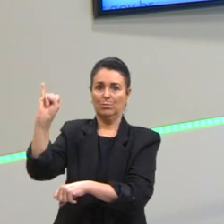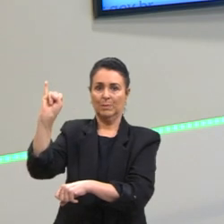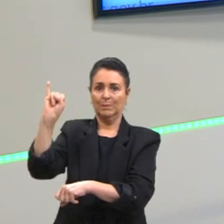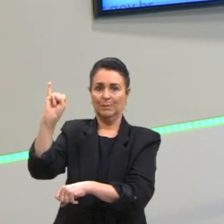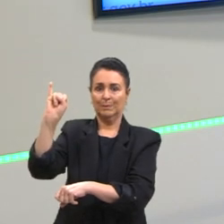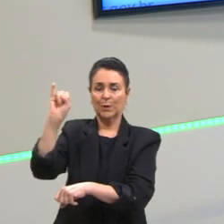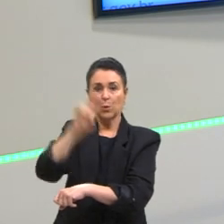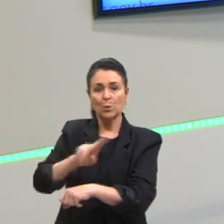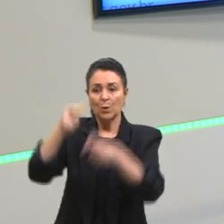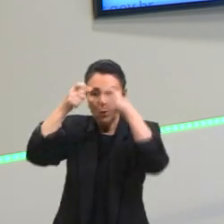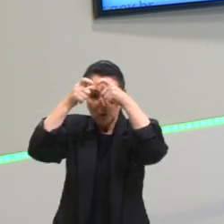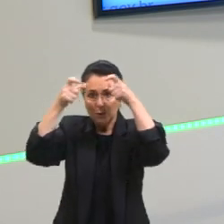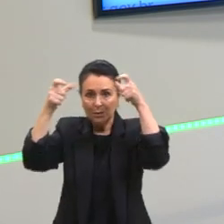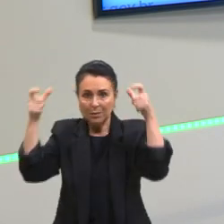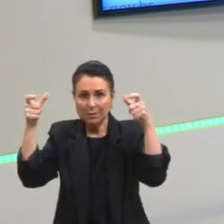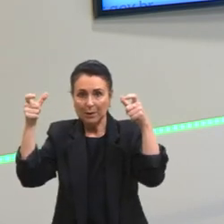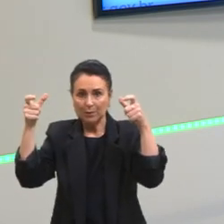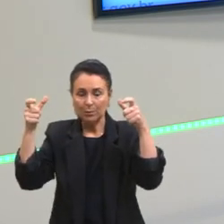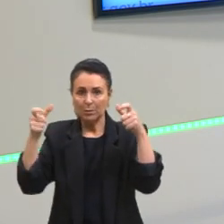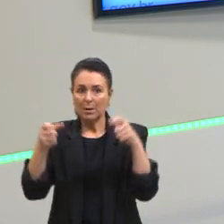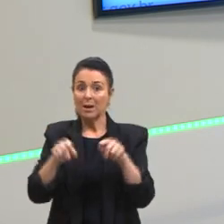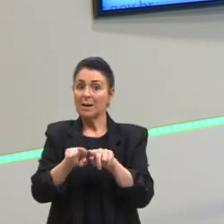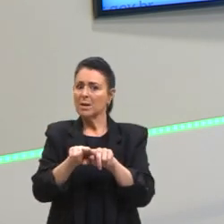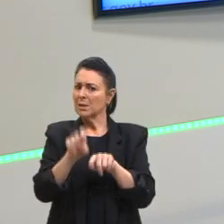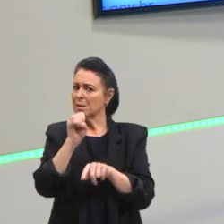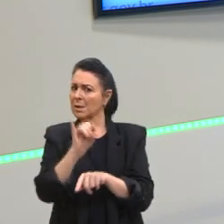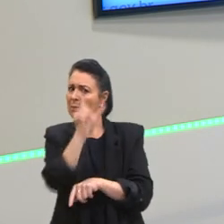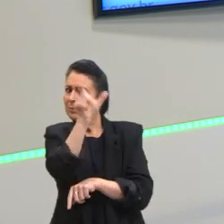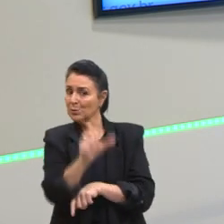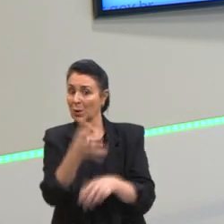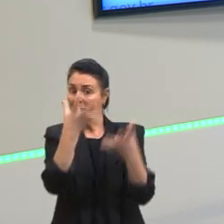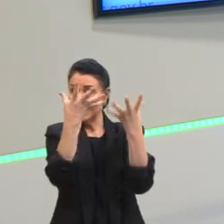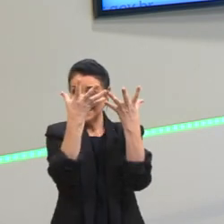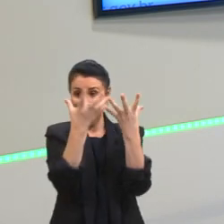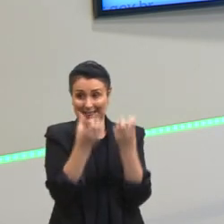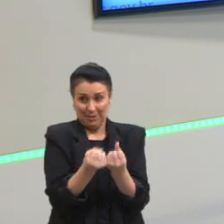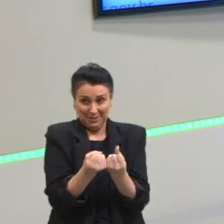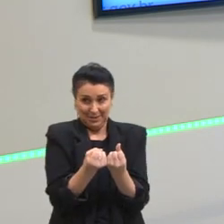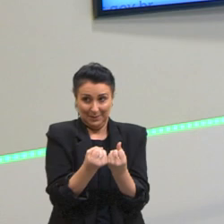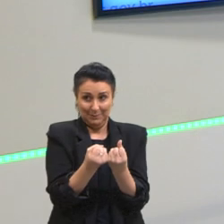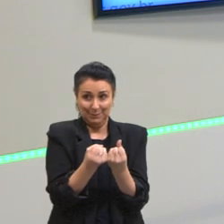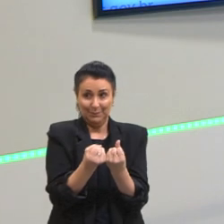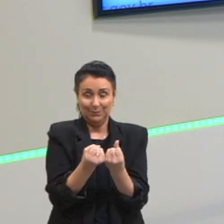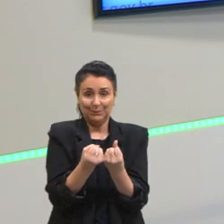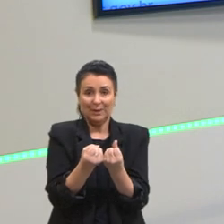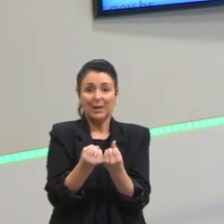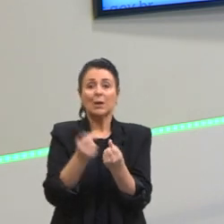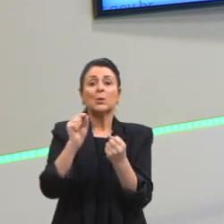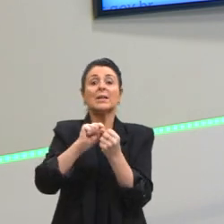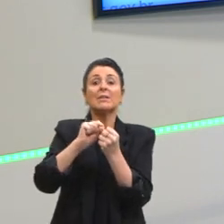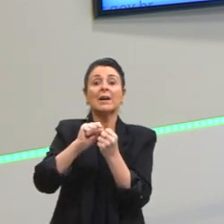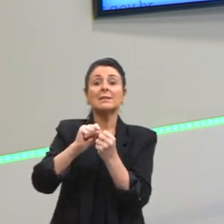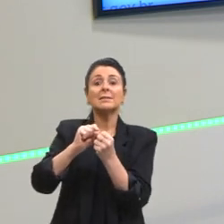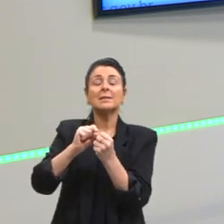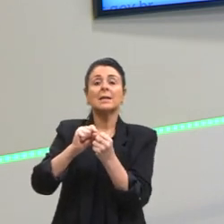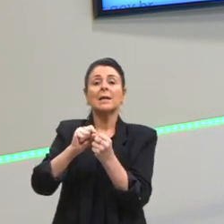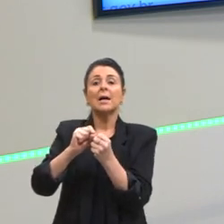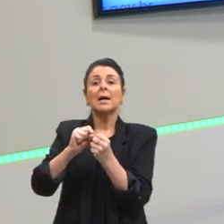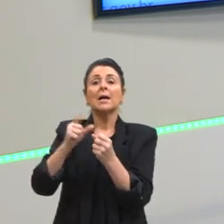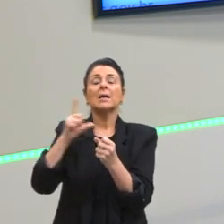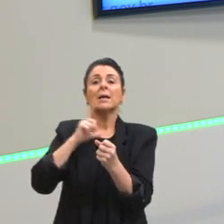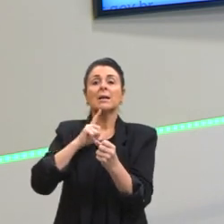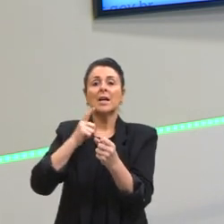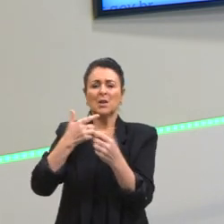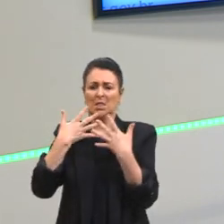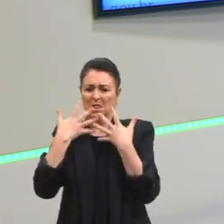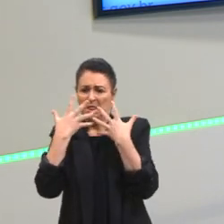e quando as pessoas não se convencem e continuam a protestar, continuam a questionar, a